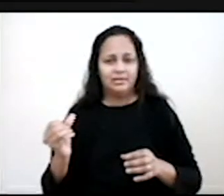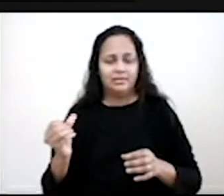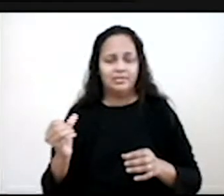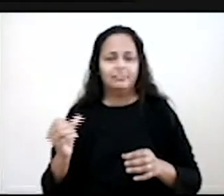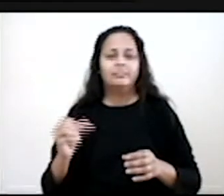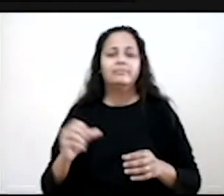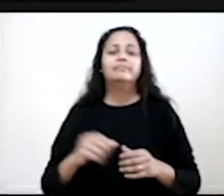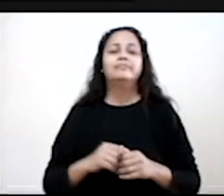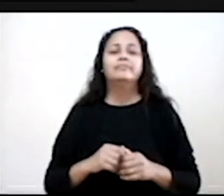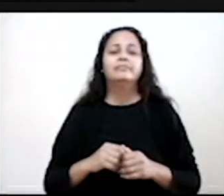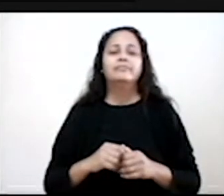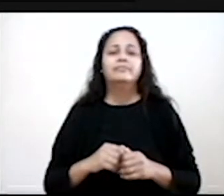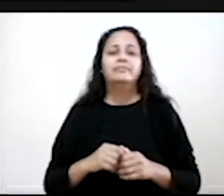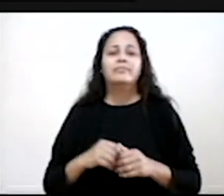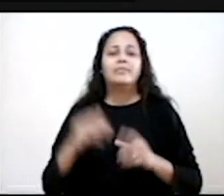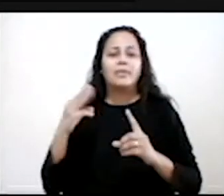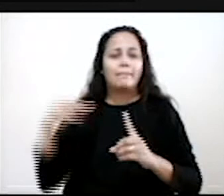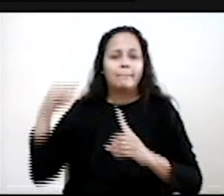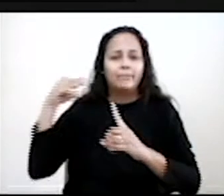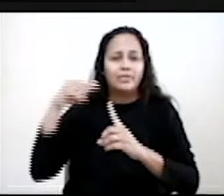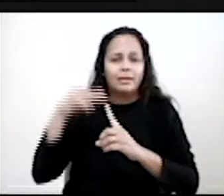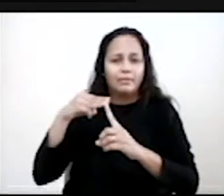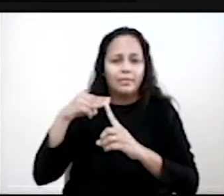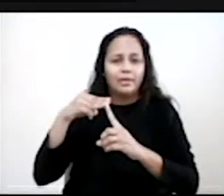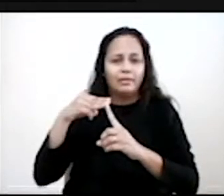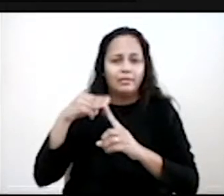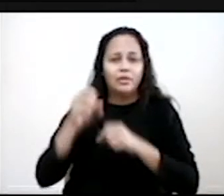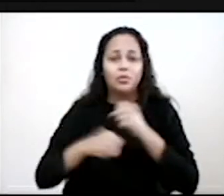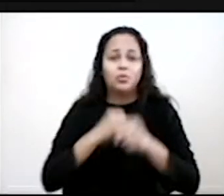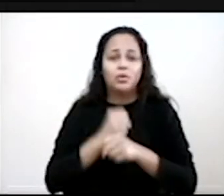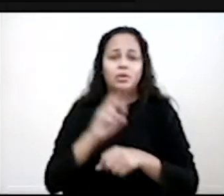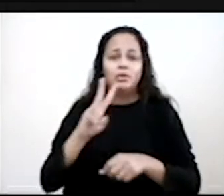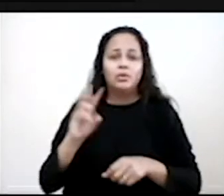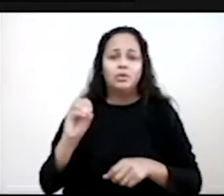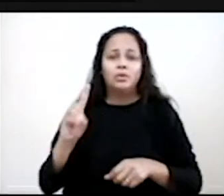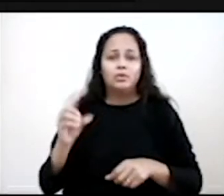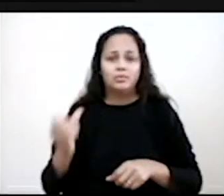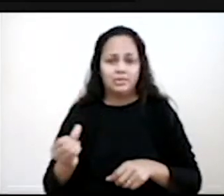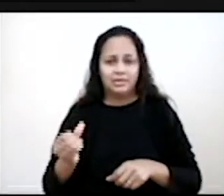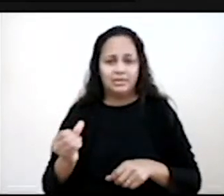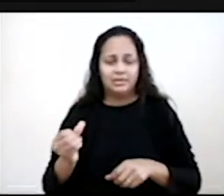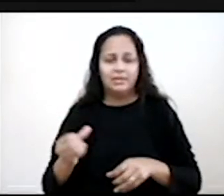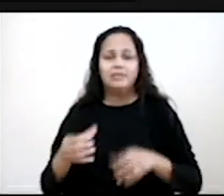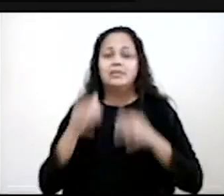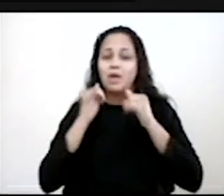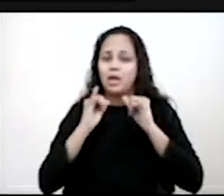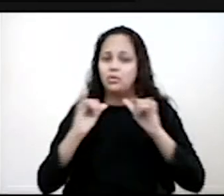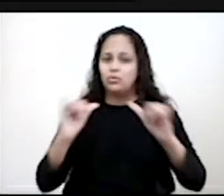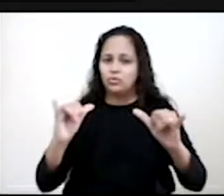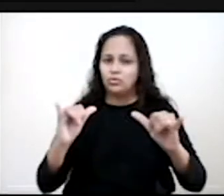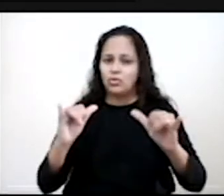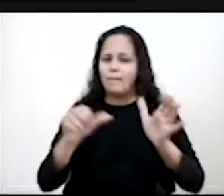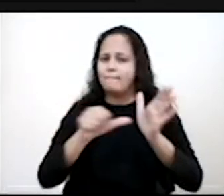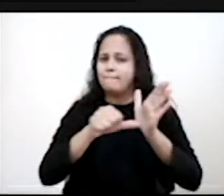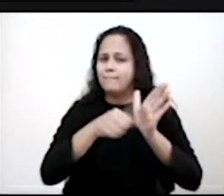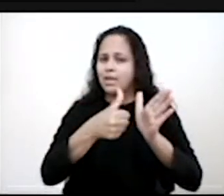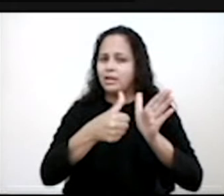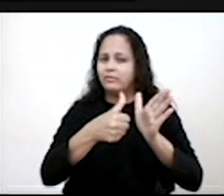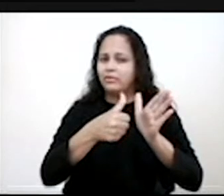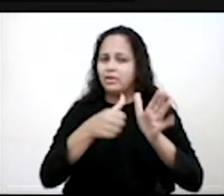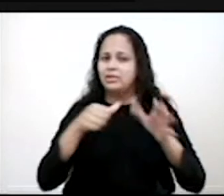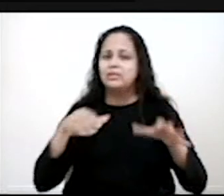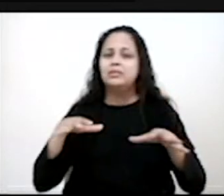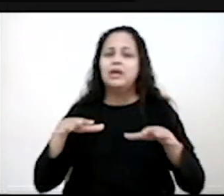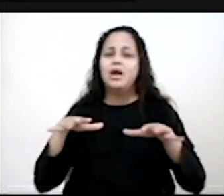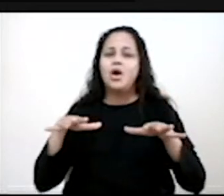Há pouco tempo do cumprimento da meta de 2016, anunciou-se que pela primeira vez em 10 anos, um aumento no